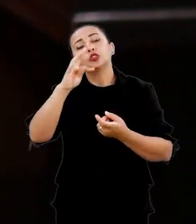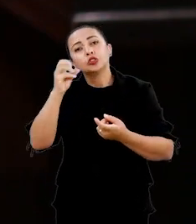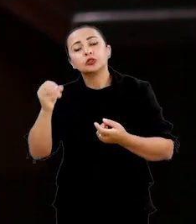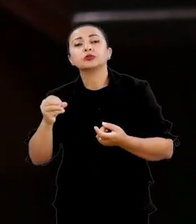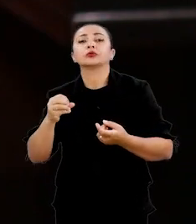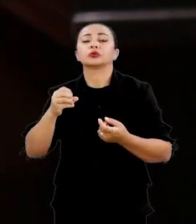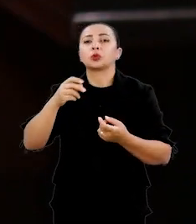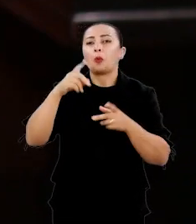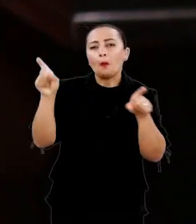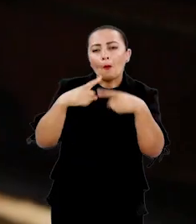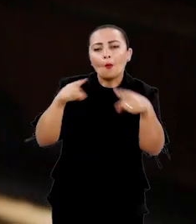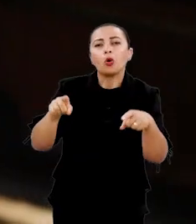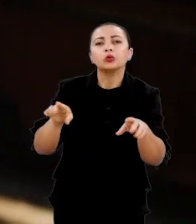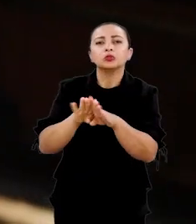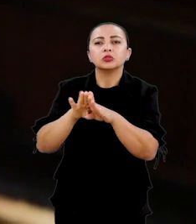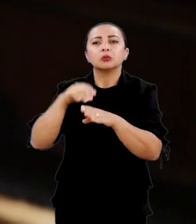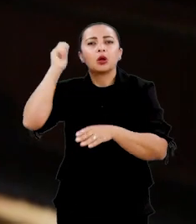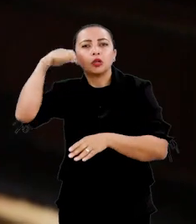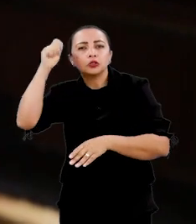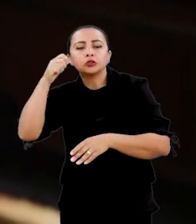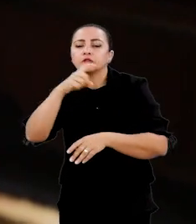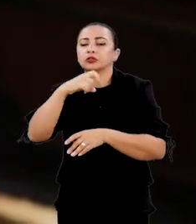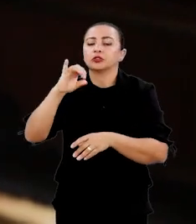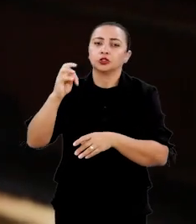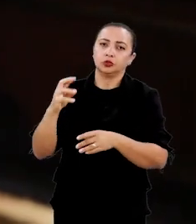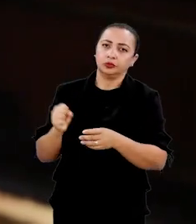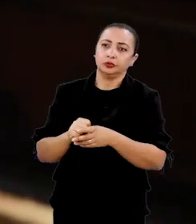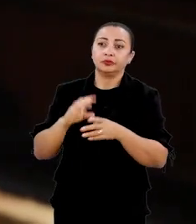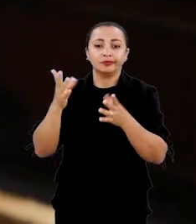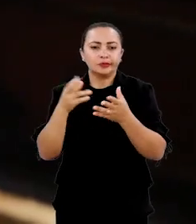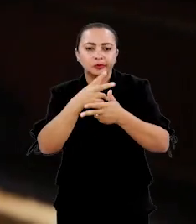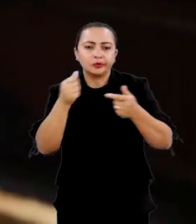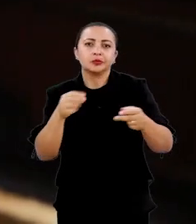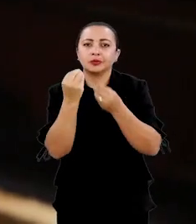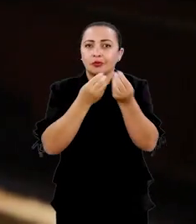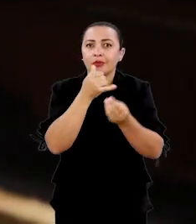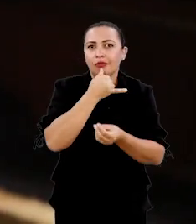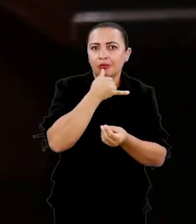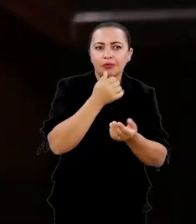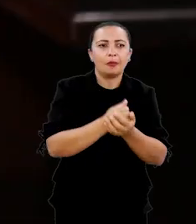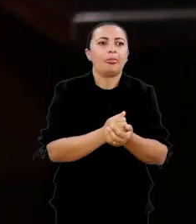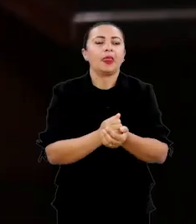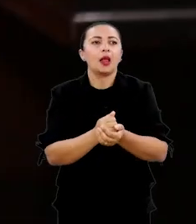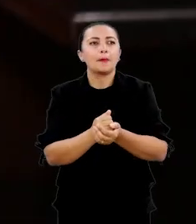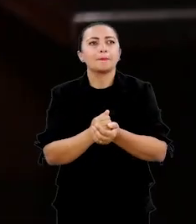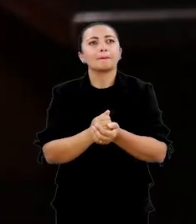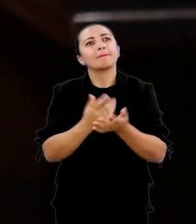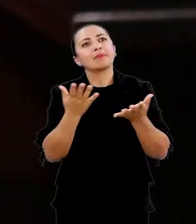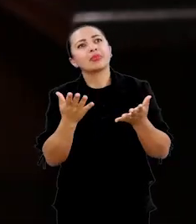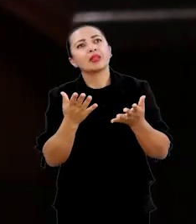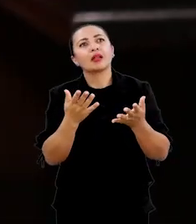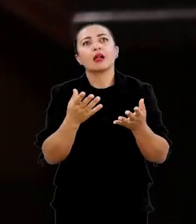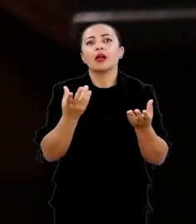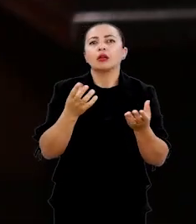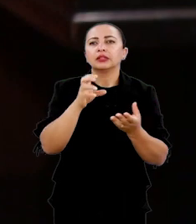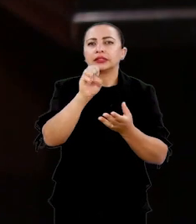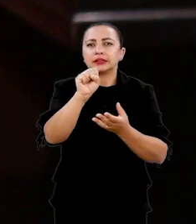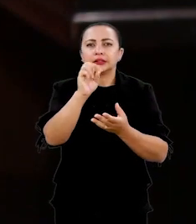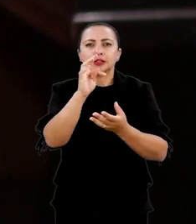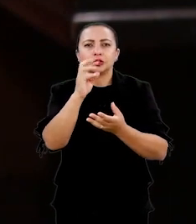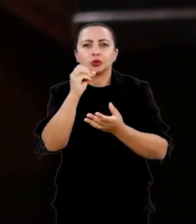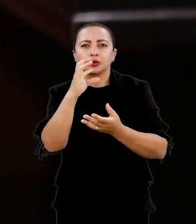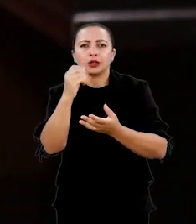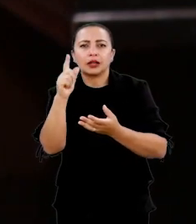Xisto então a gente através dos jornais sabe coisas como por exemplo os